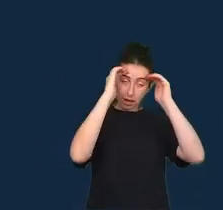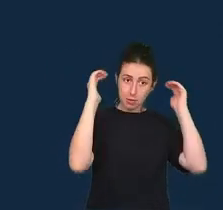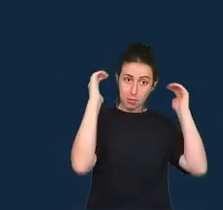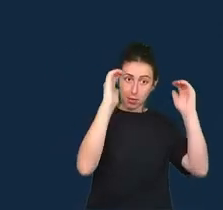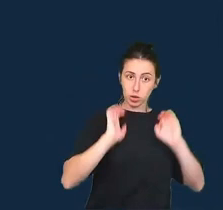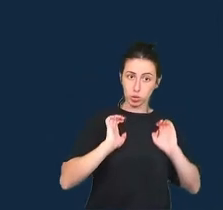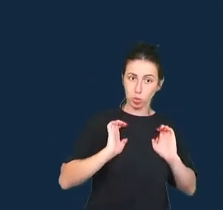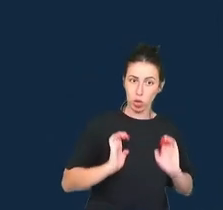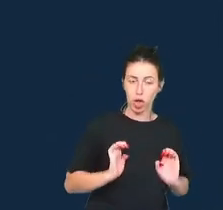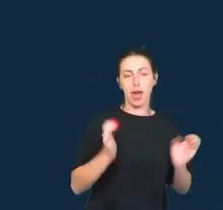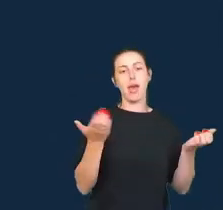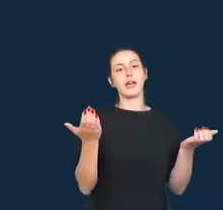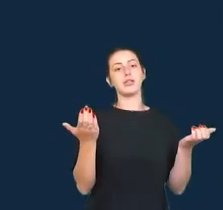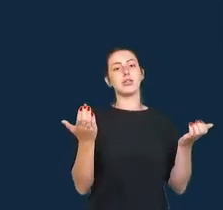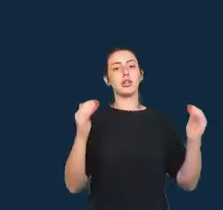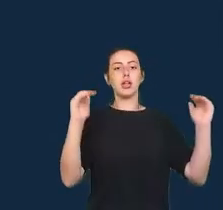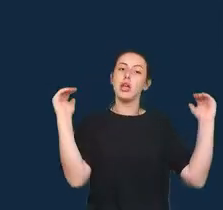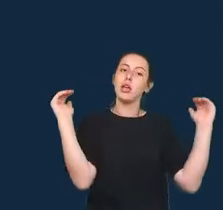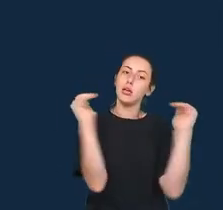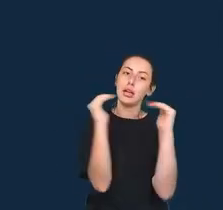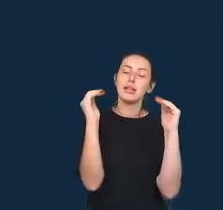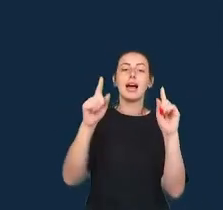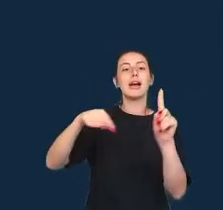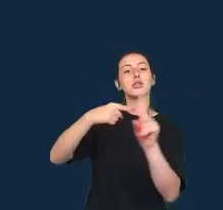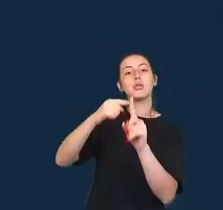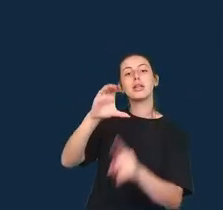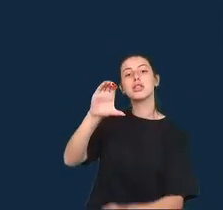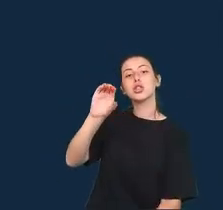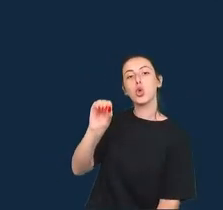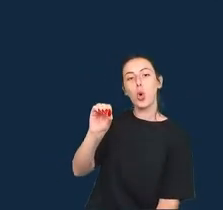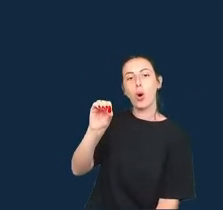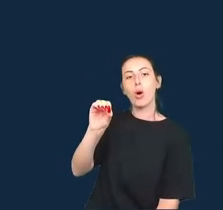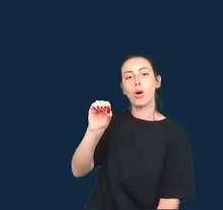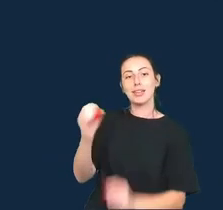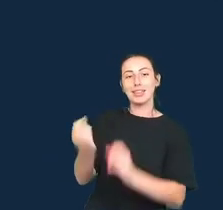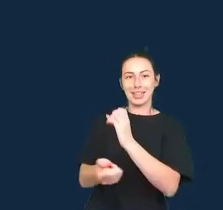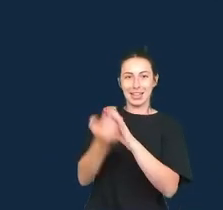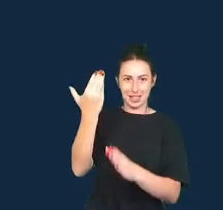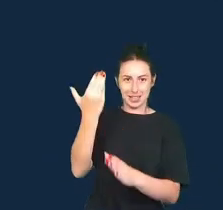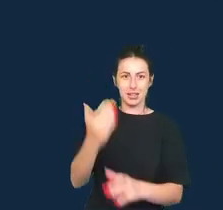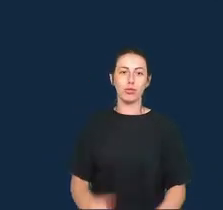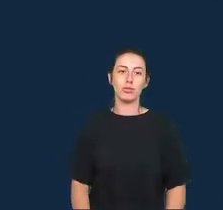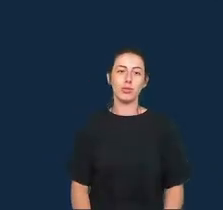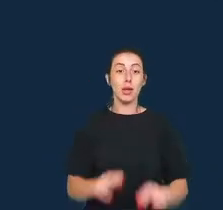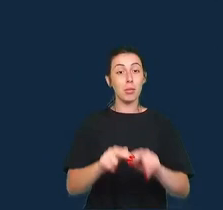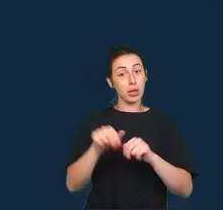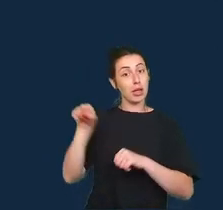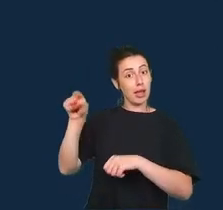copropriedade. Então, ele oferece essa rede alternativa.